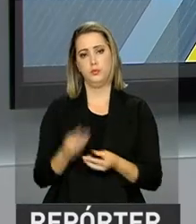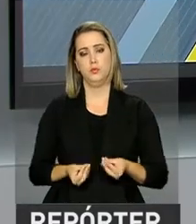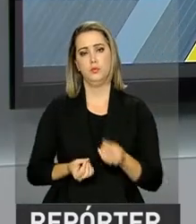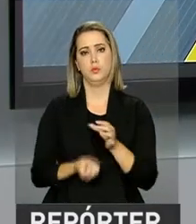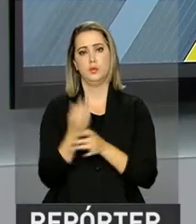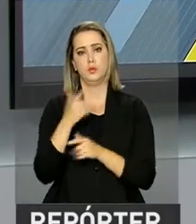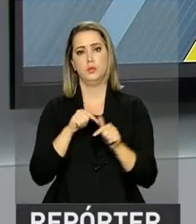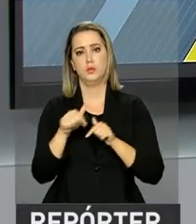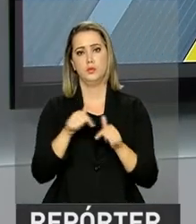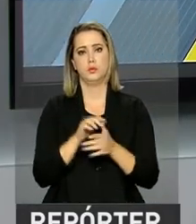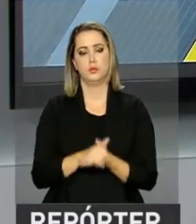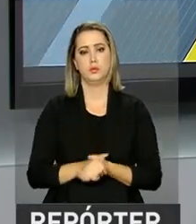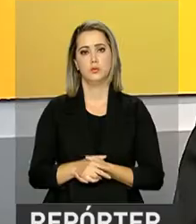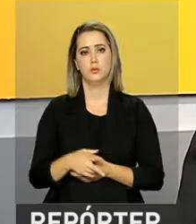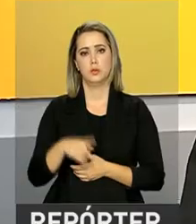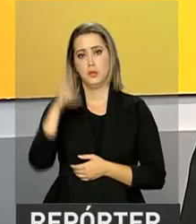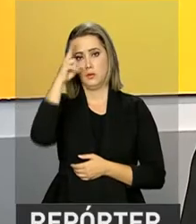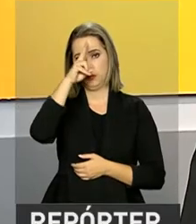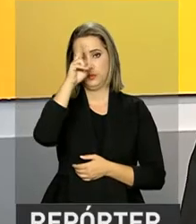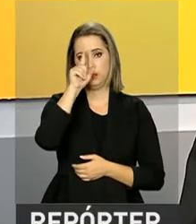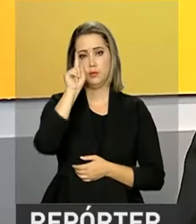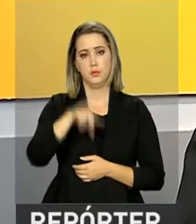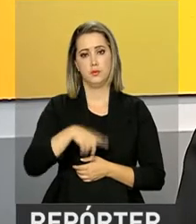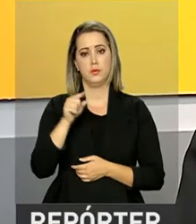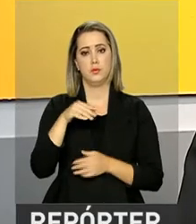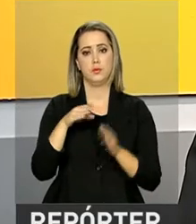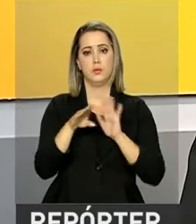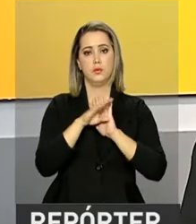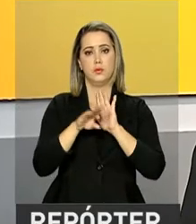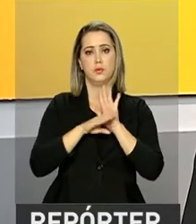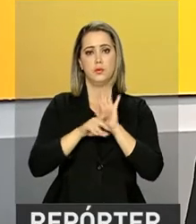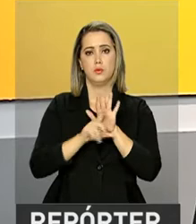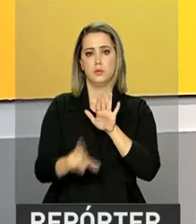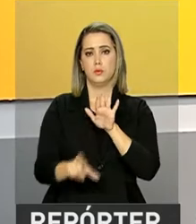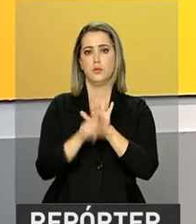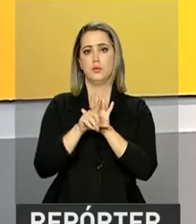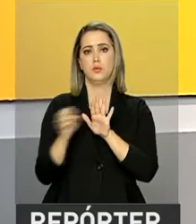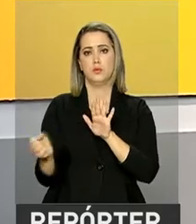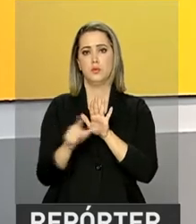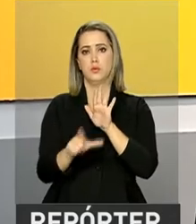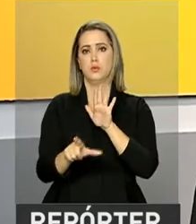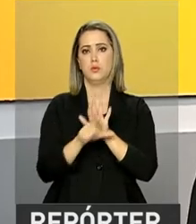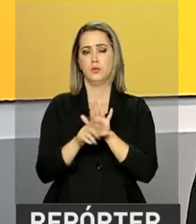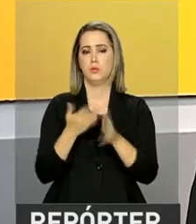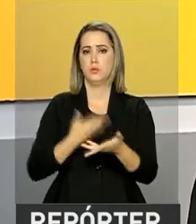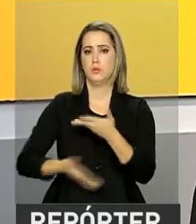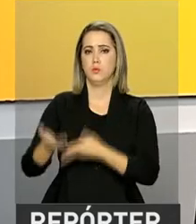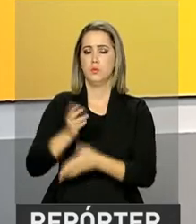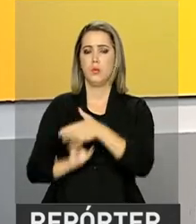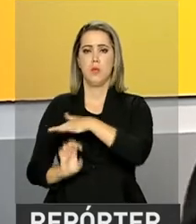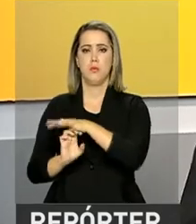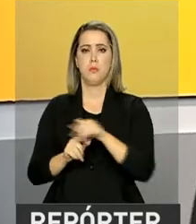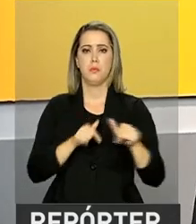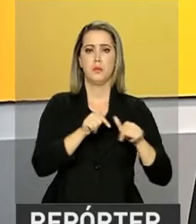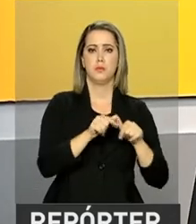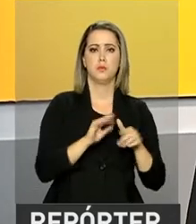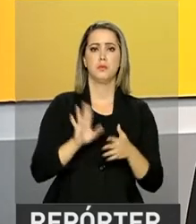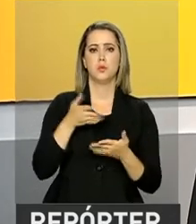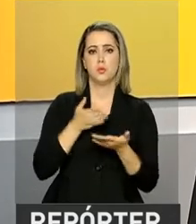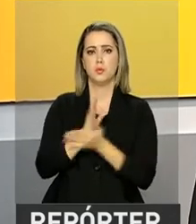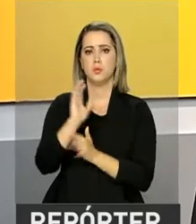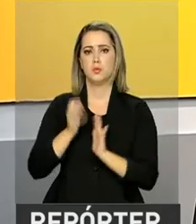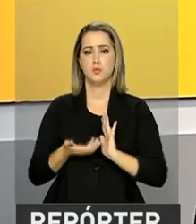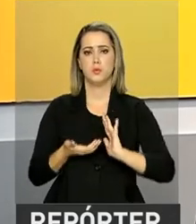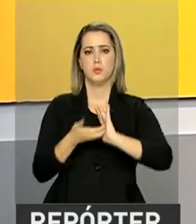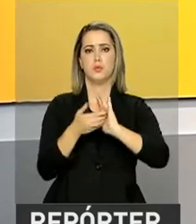empregos. Vale lembrar que o projeto de lei que moderniza as relações trabalhistas já passou pela